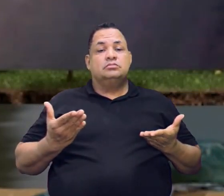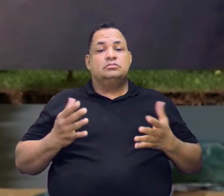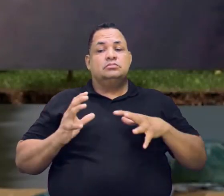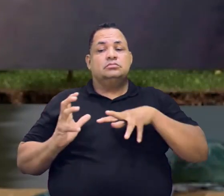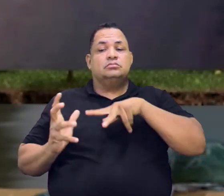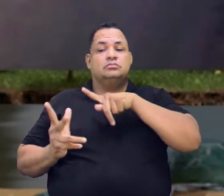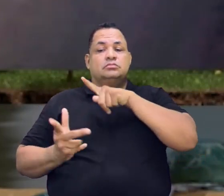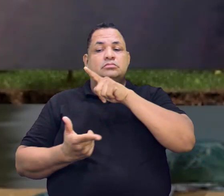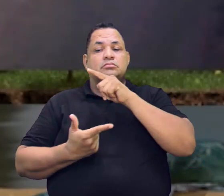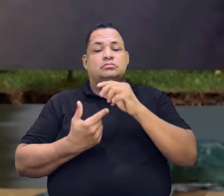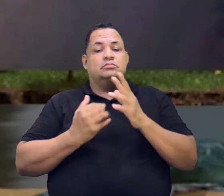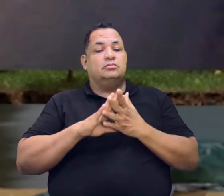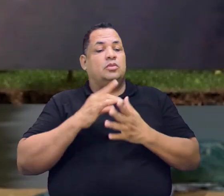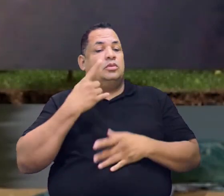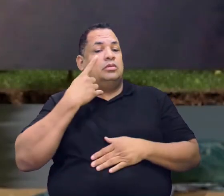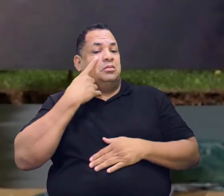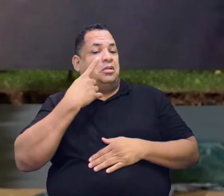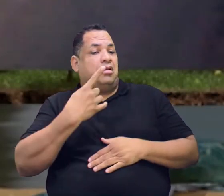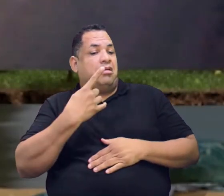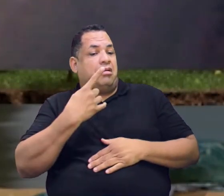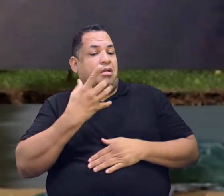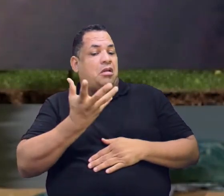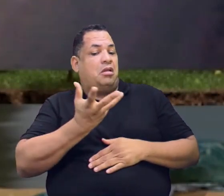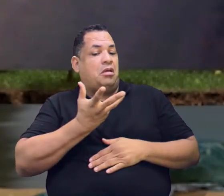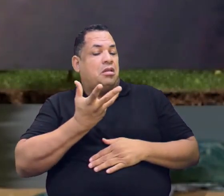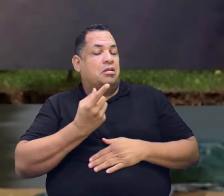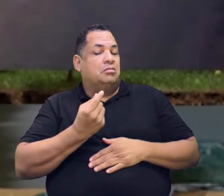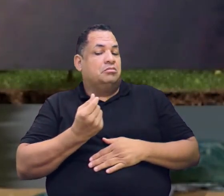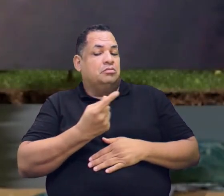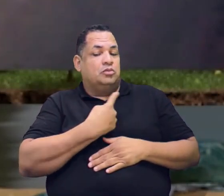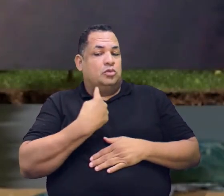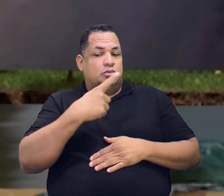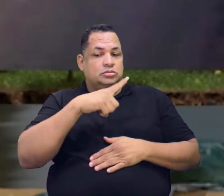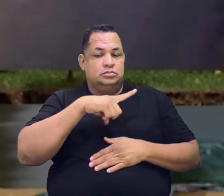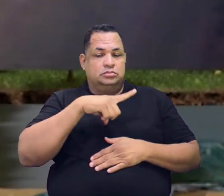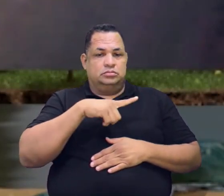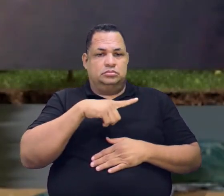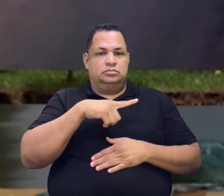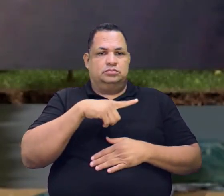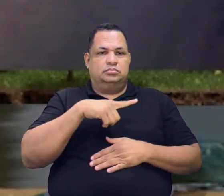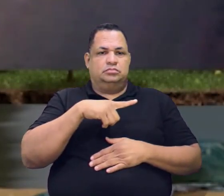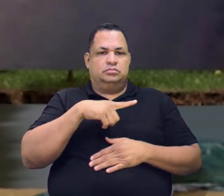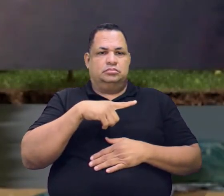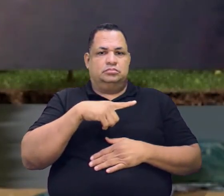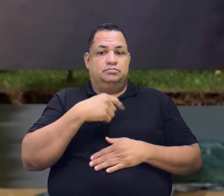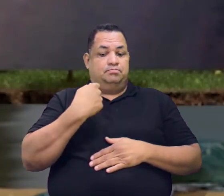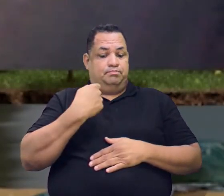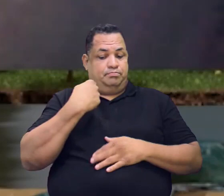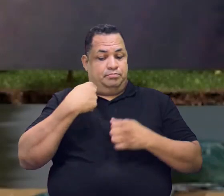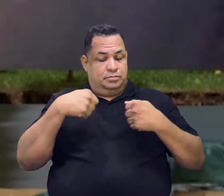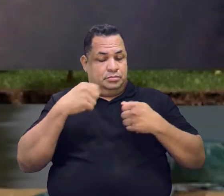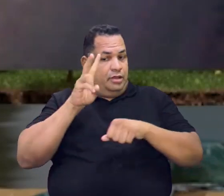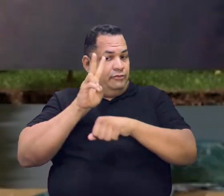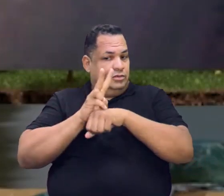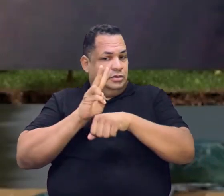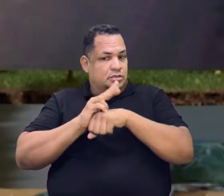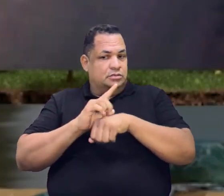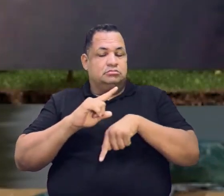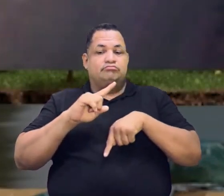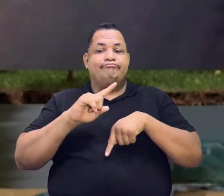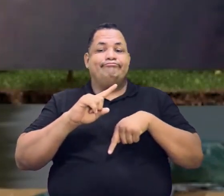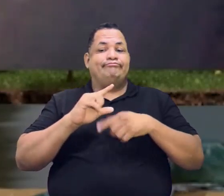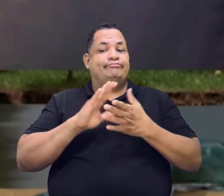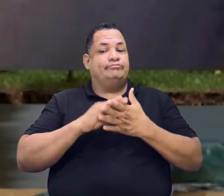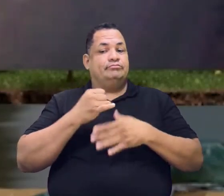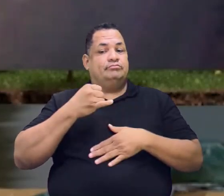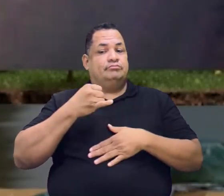O mundo está de olho na nossa riqueza. E se a gente não tomar conta, a perde. Tá bom? Vamos lá.